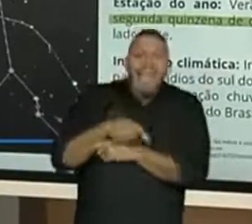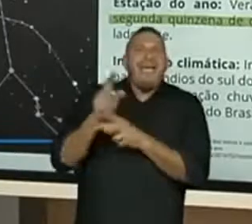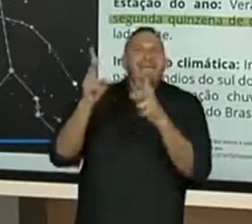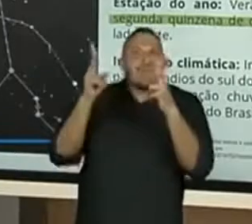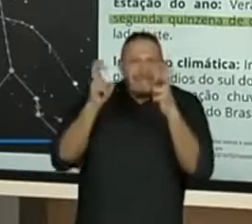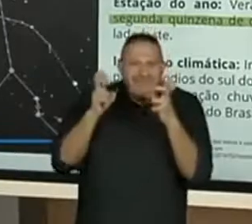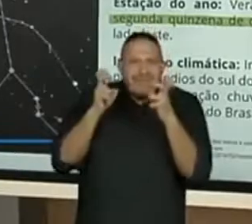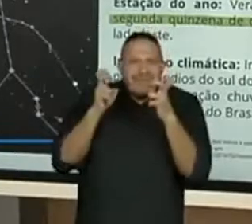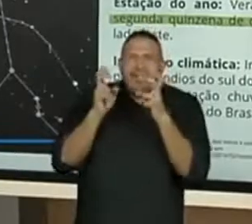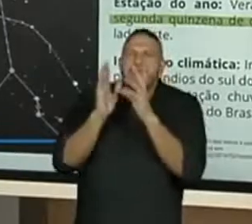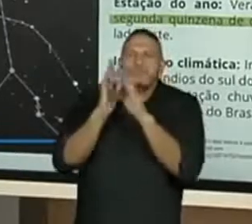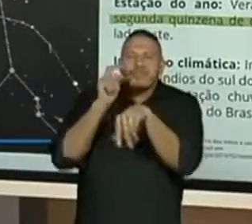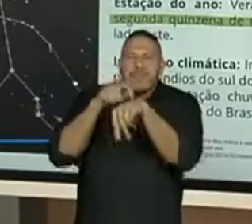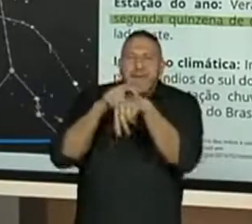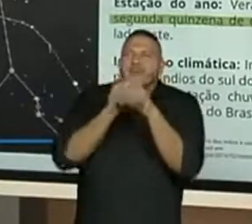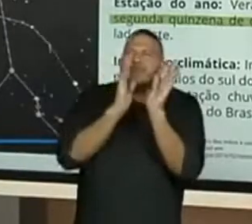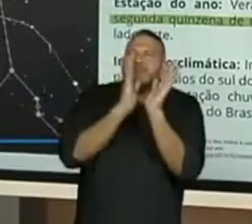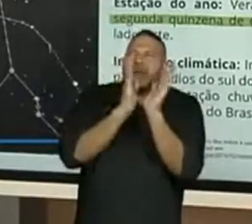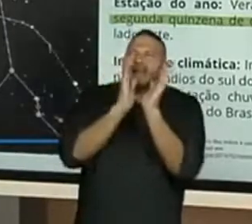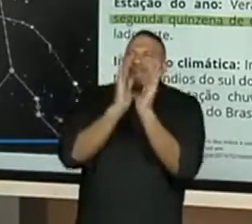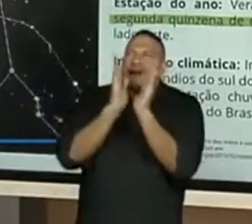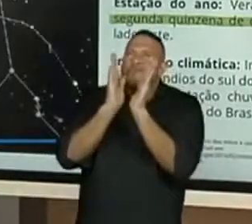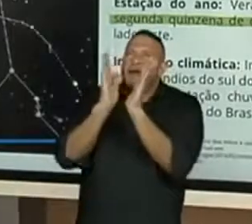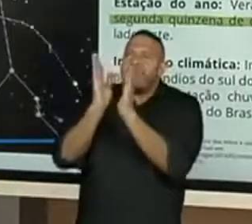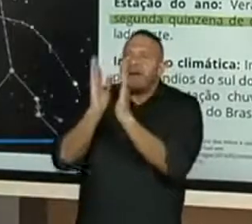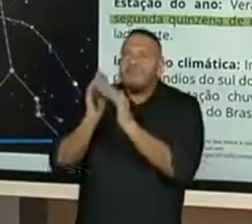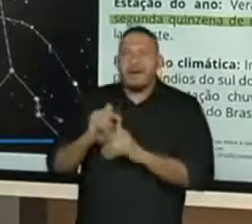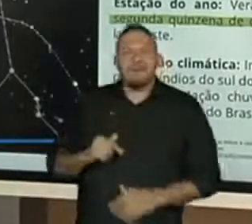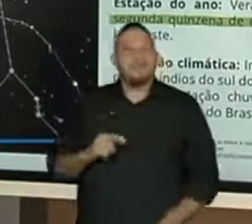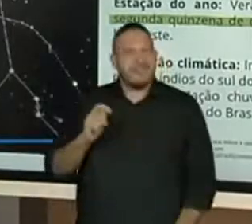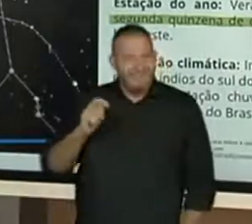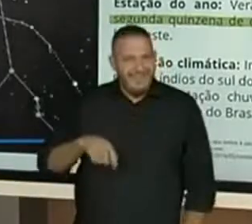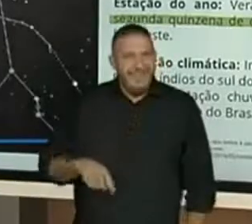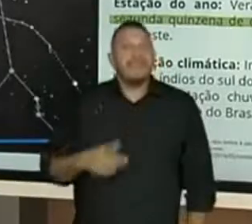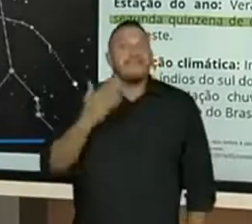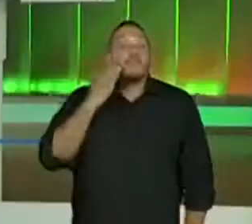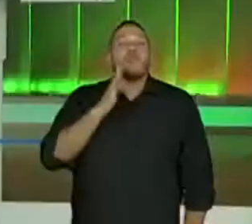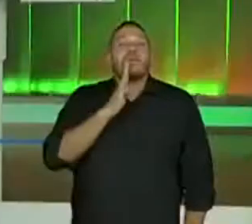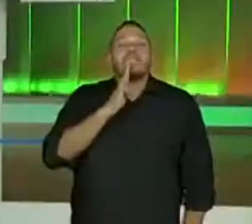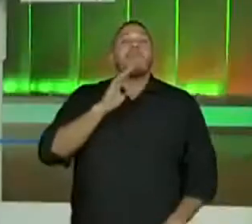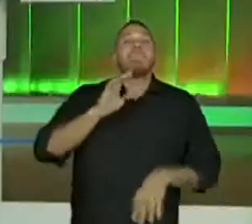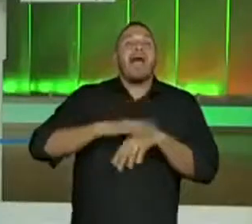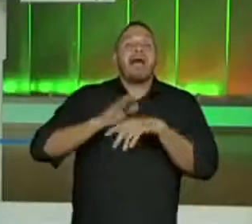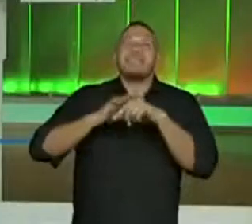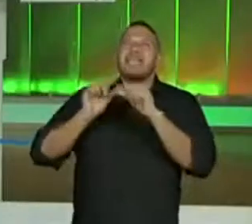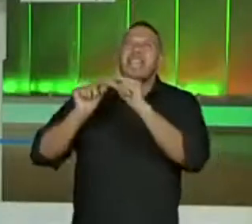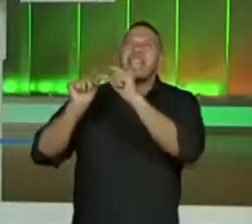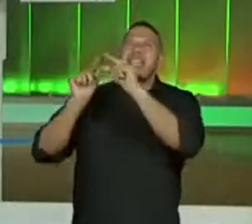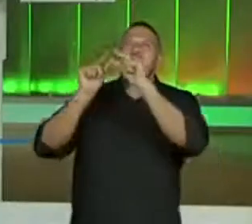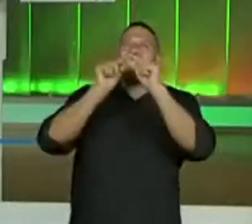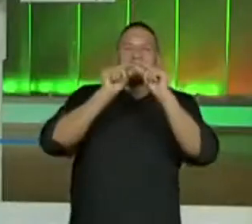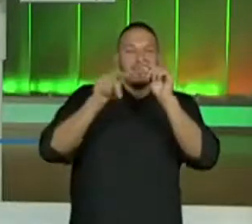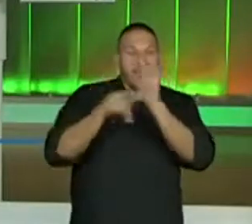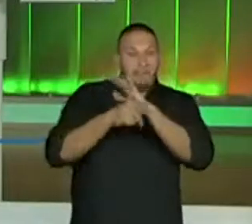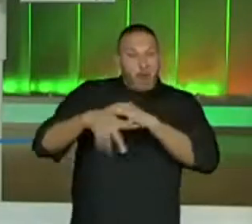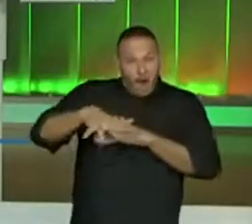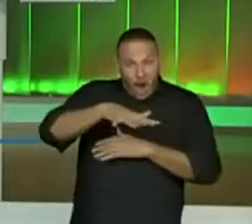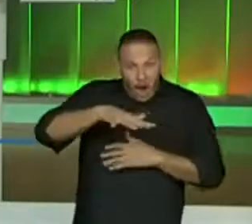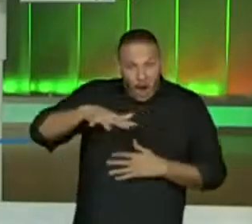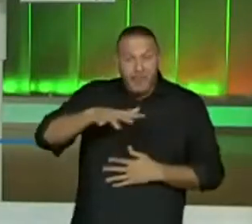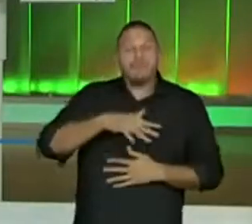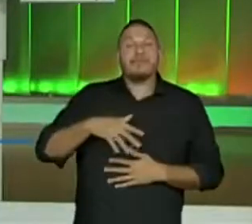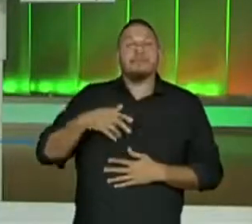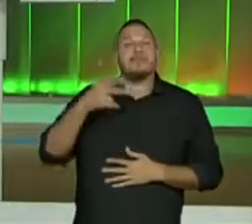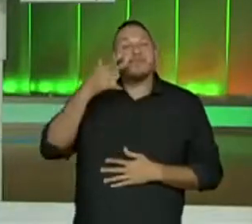regularidade vamos conhecer mais sobre constelações indígenas então essa tuiva é homem